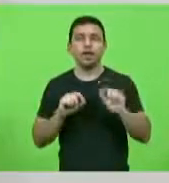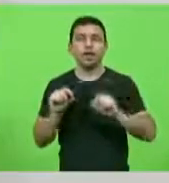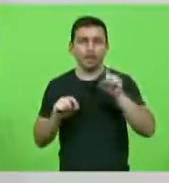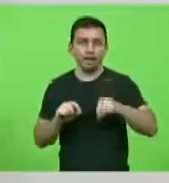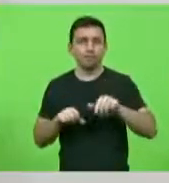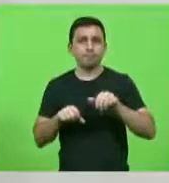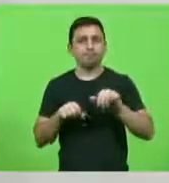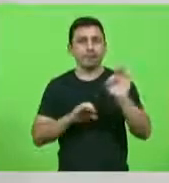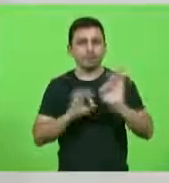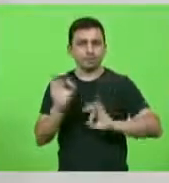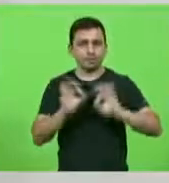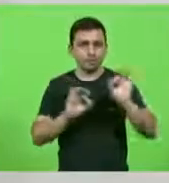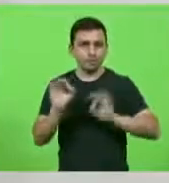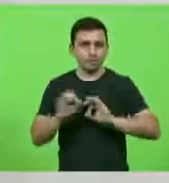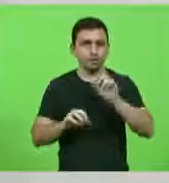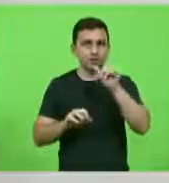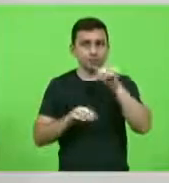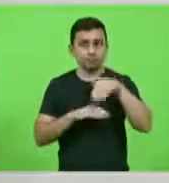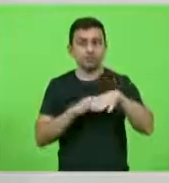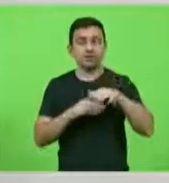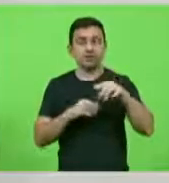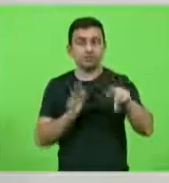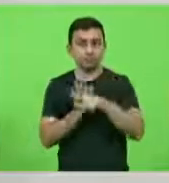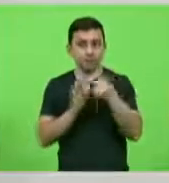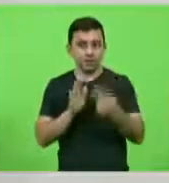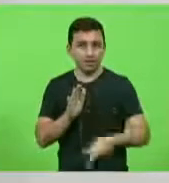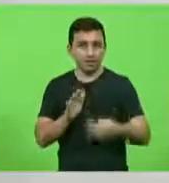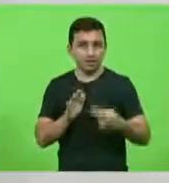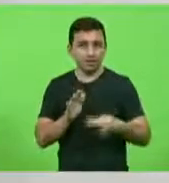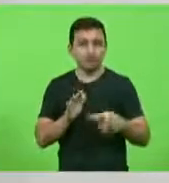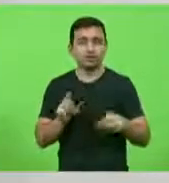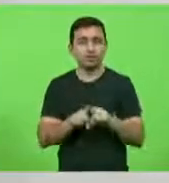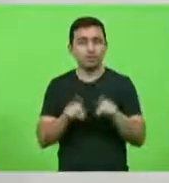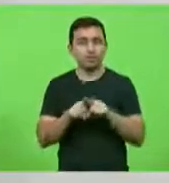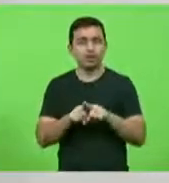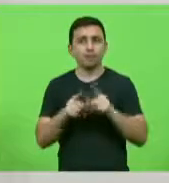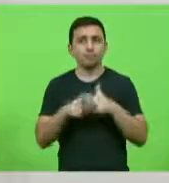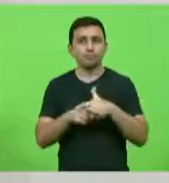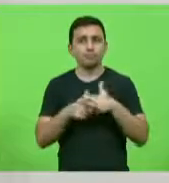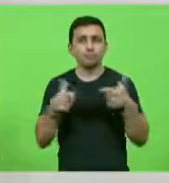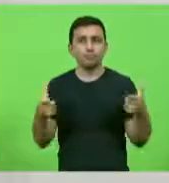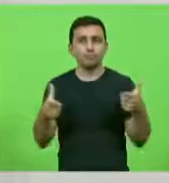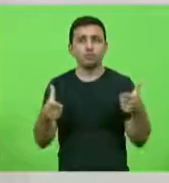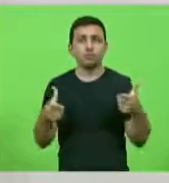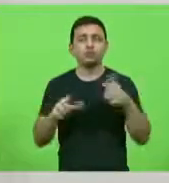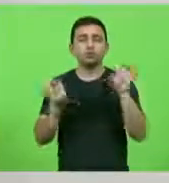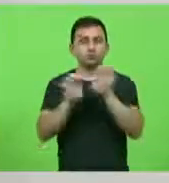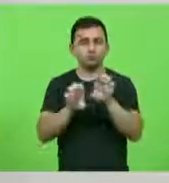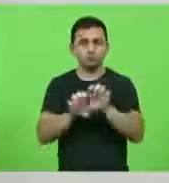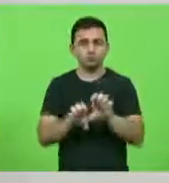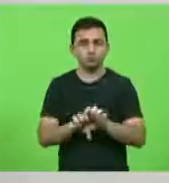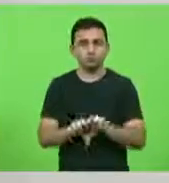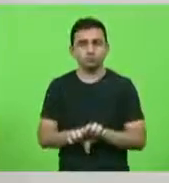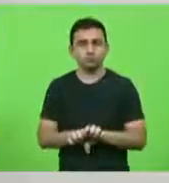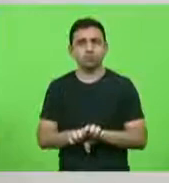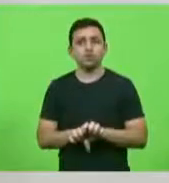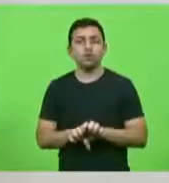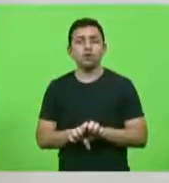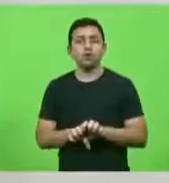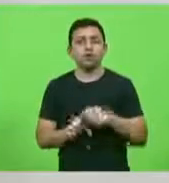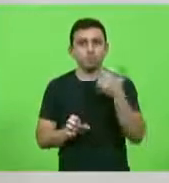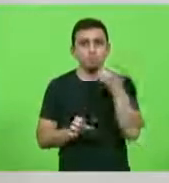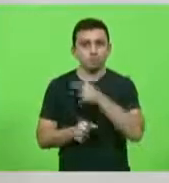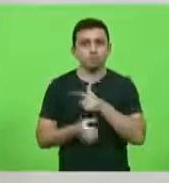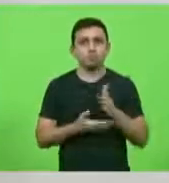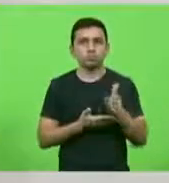recursos hídricos para Santa Catarina e a ampliação da infraestrutura para a captação